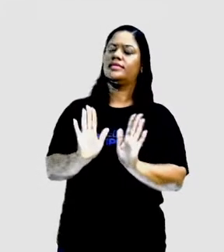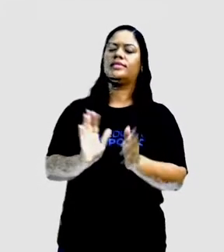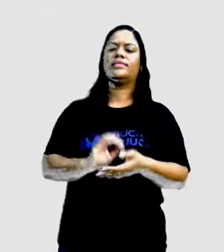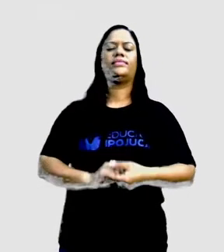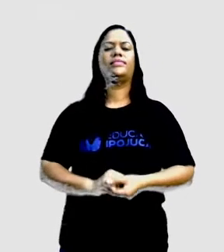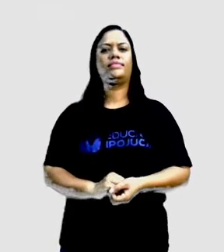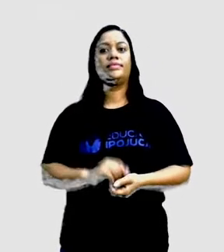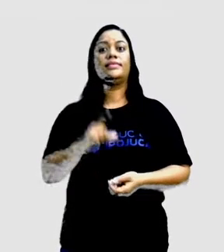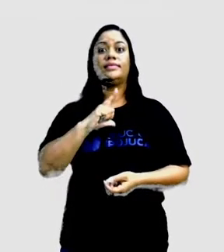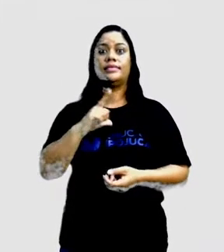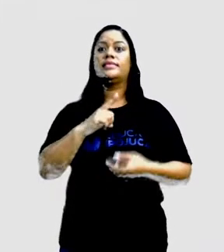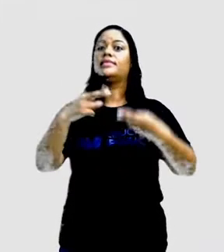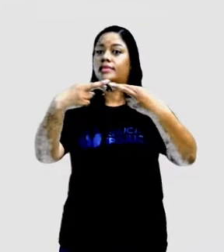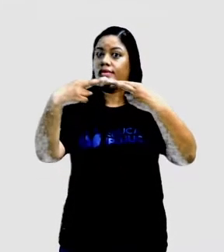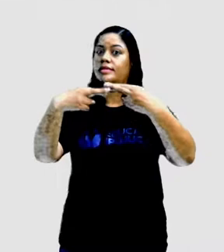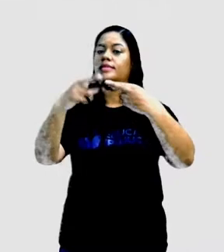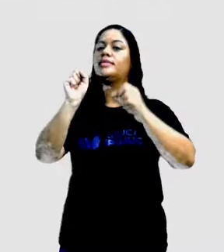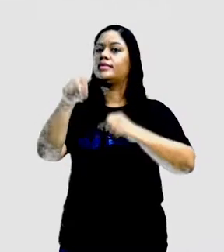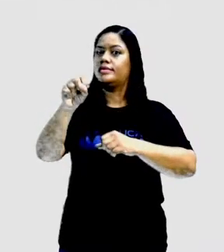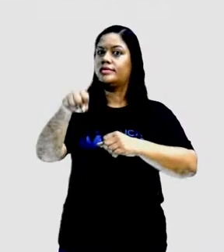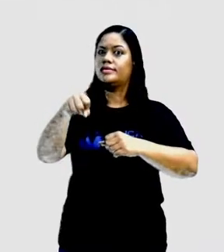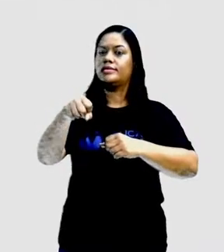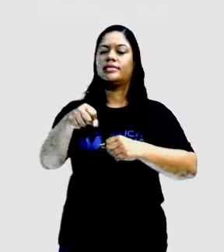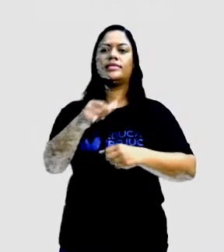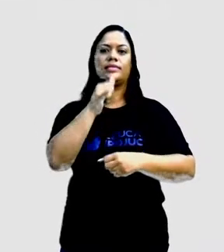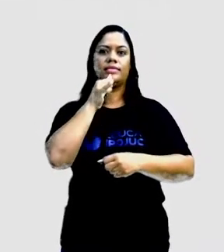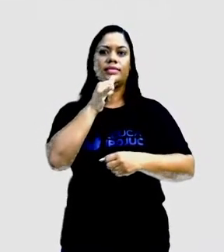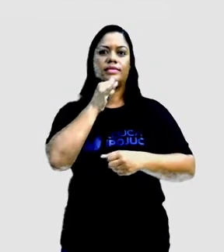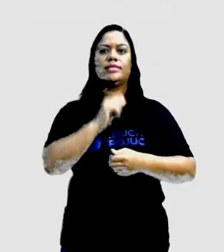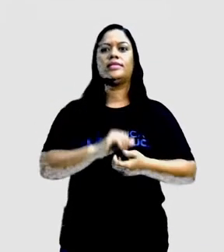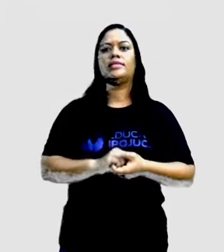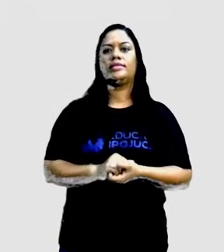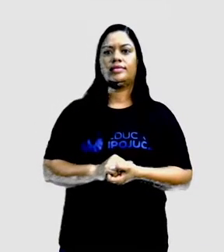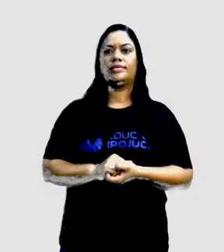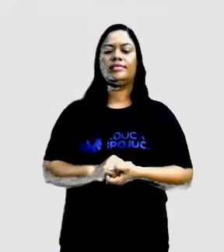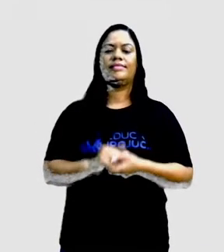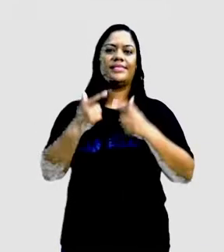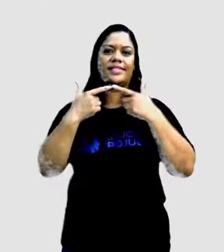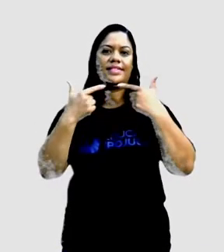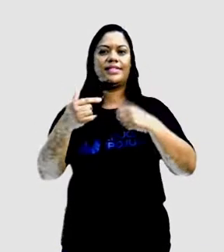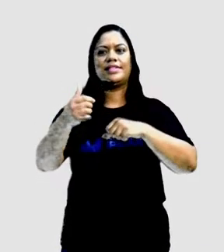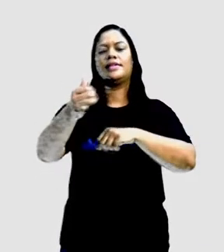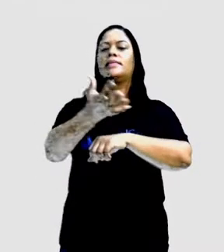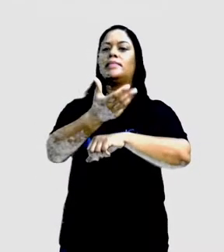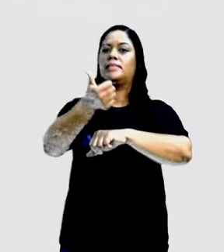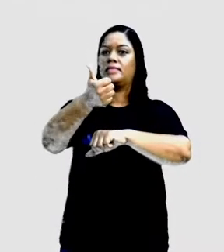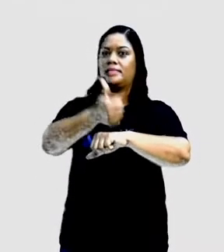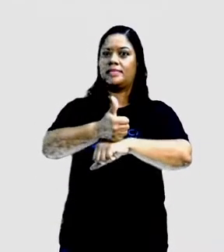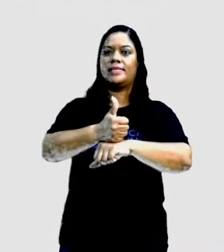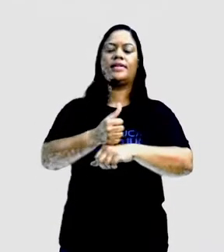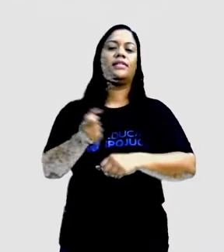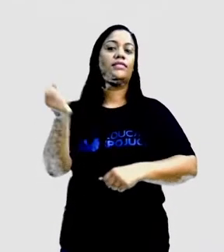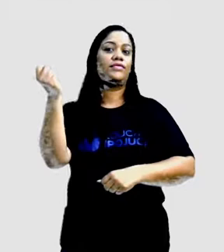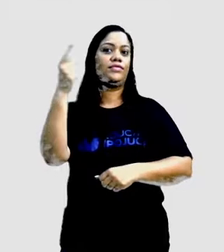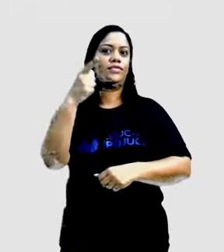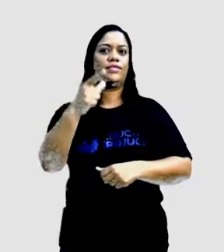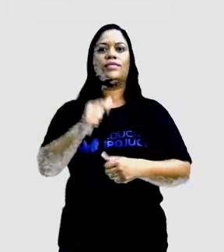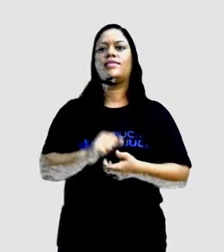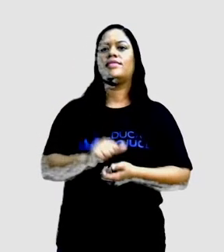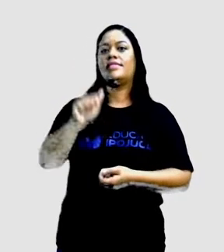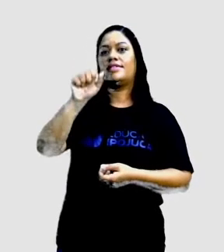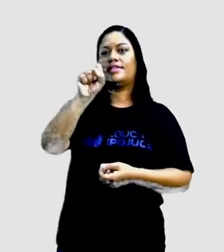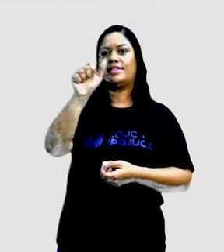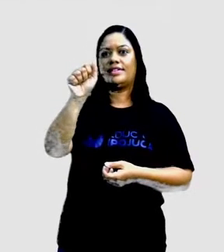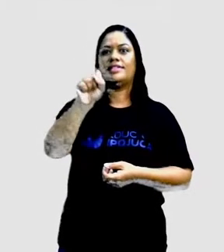Há rimas. Há rimas sim. E os exemplos é, graça, praça, dó, só, asas,